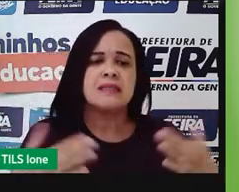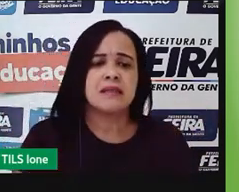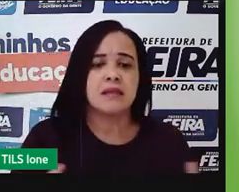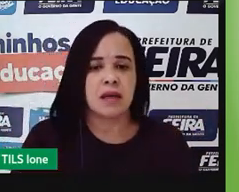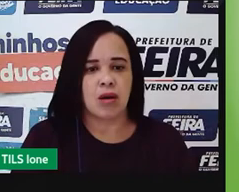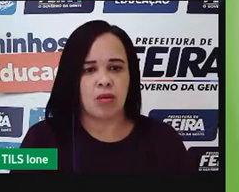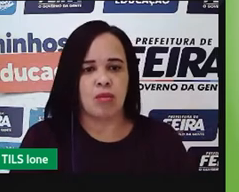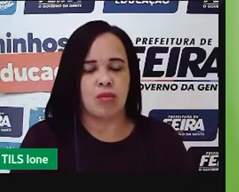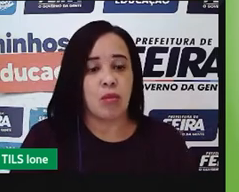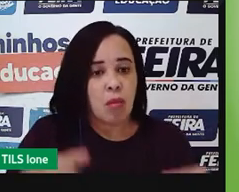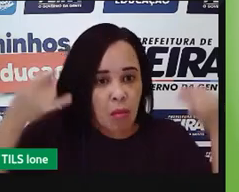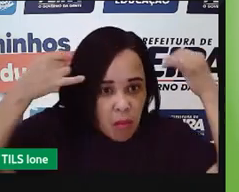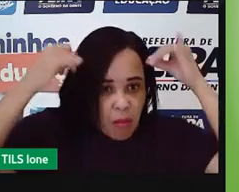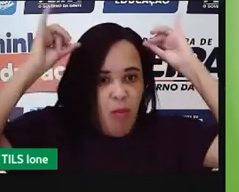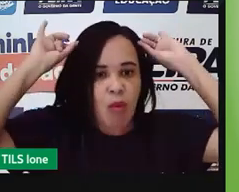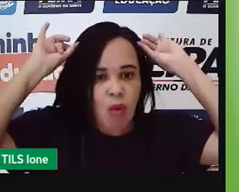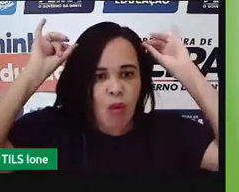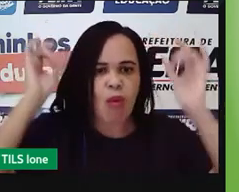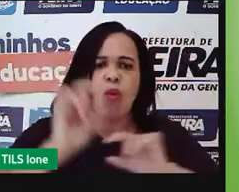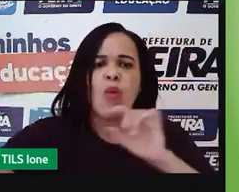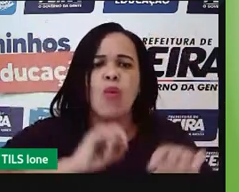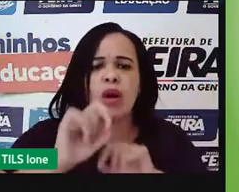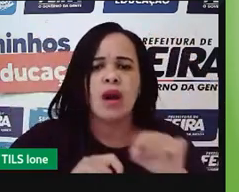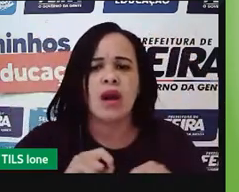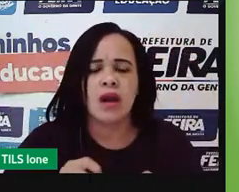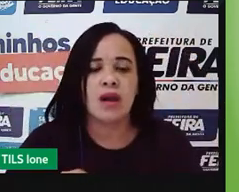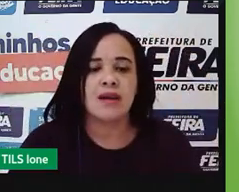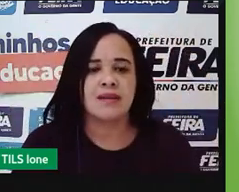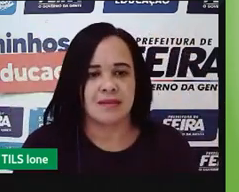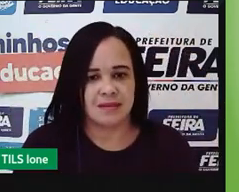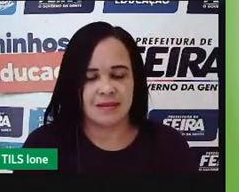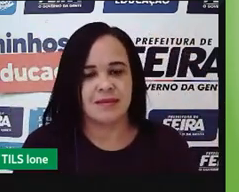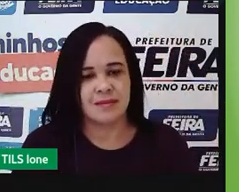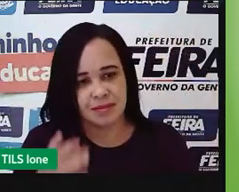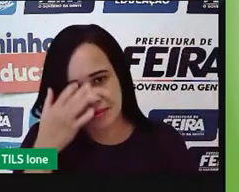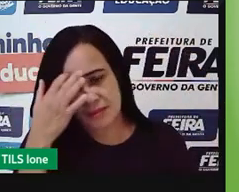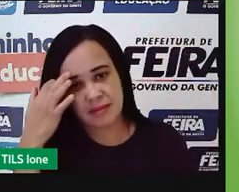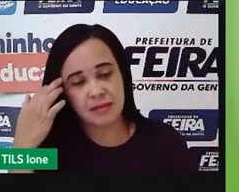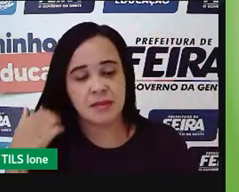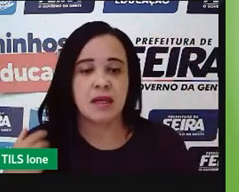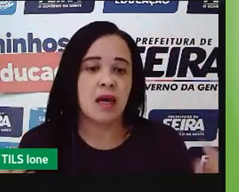o primeiro ponto importante que a gente lembra logo aqui é a questão do campo do gado